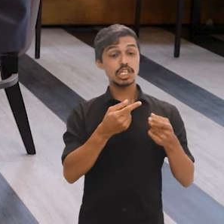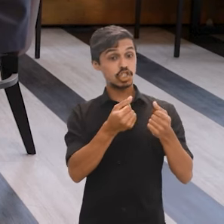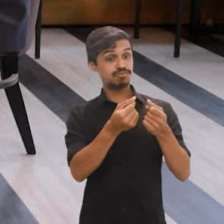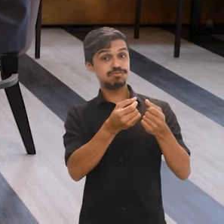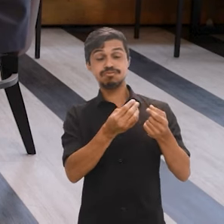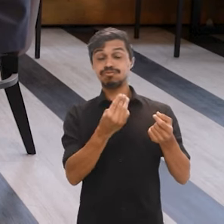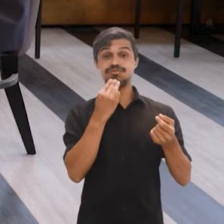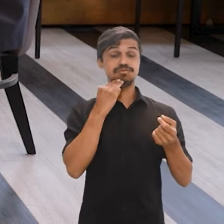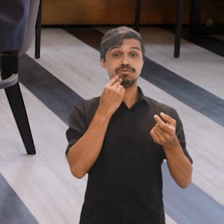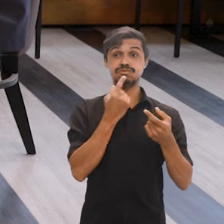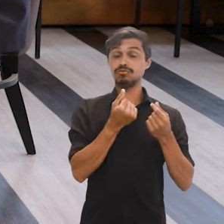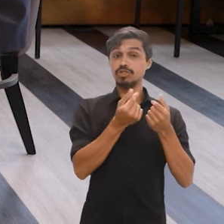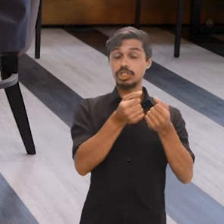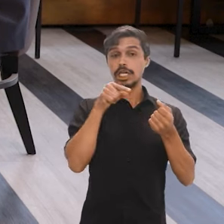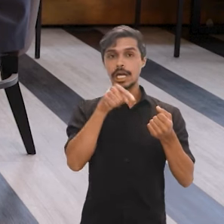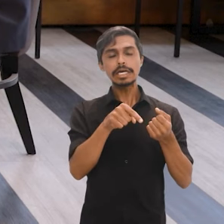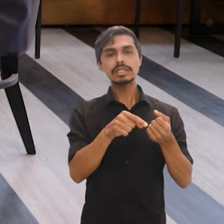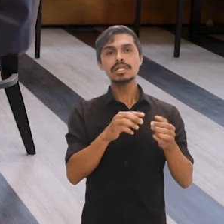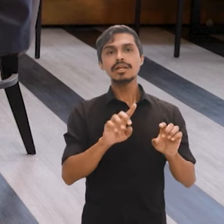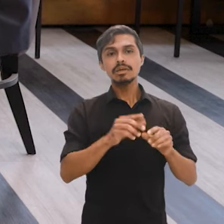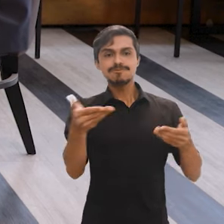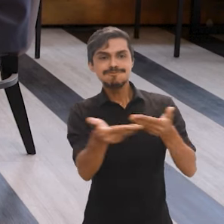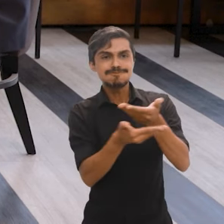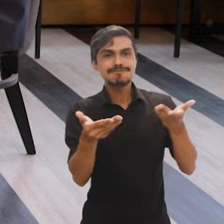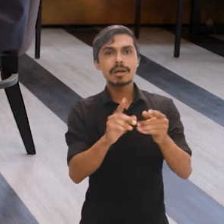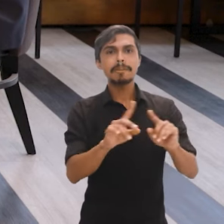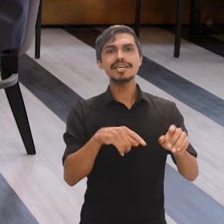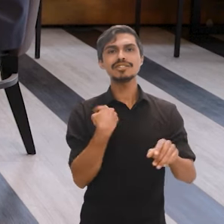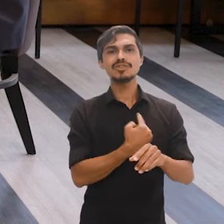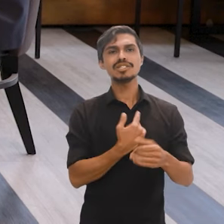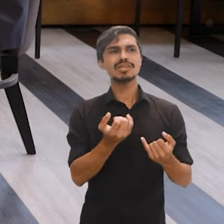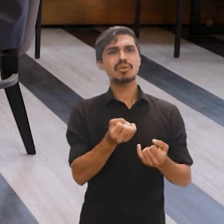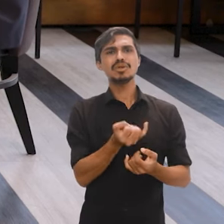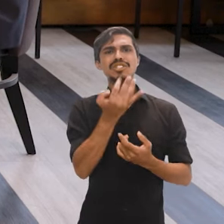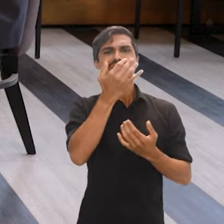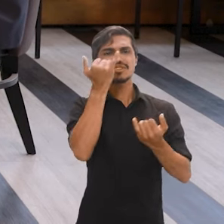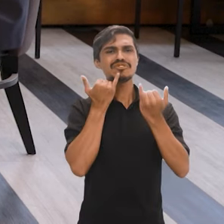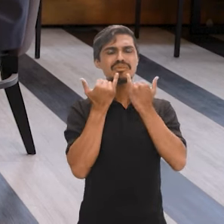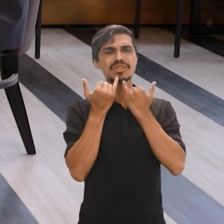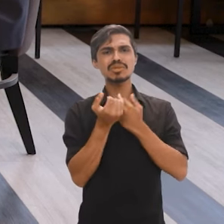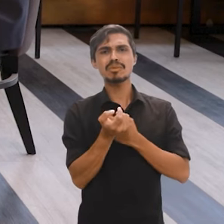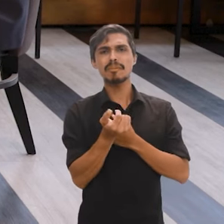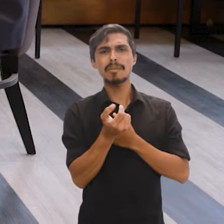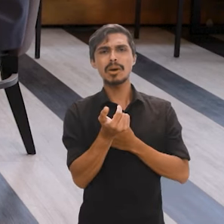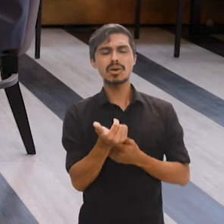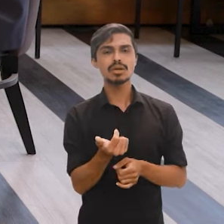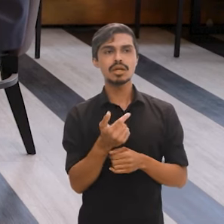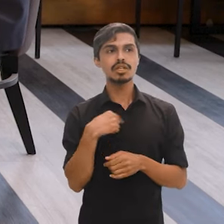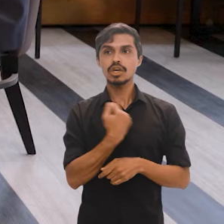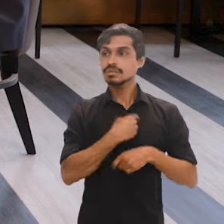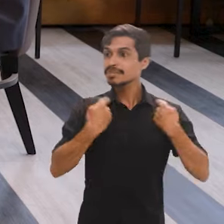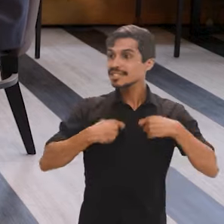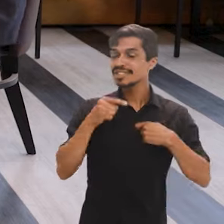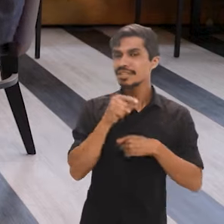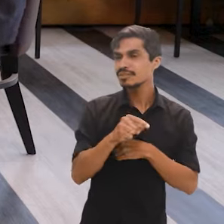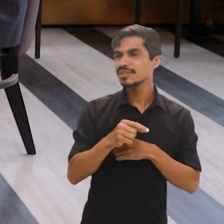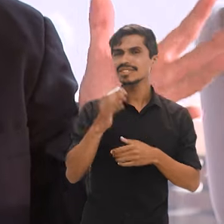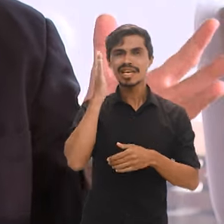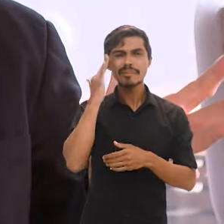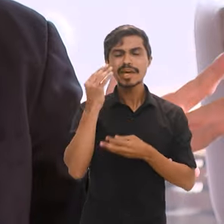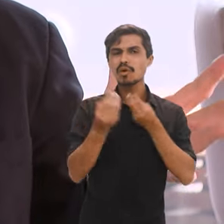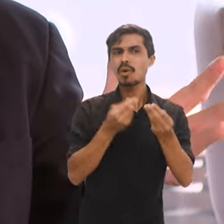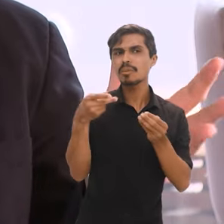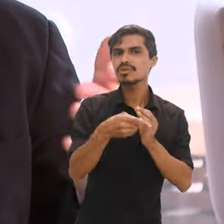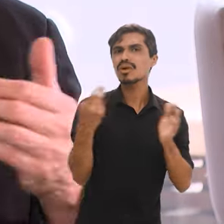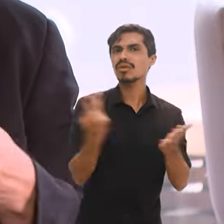milhões de reais. Exatamente. Então, isso significa nós atualizarmos o IBGE diante dessa nova realidade. Essa sociedade